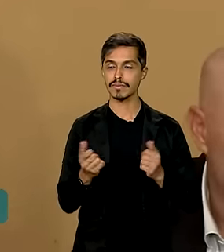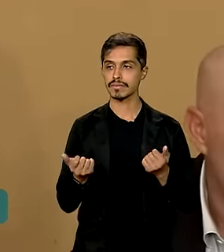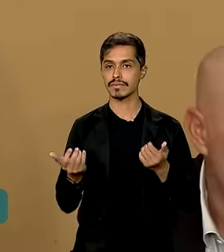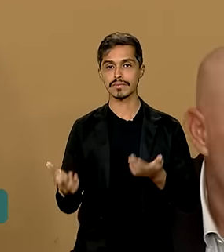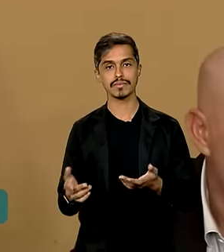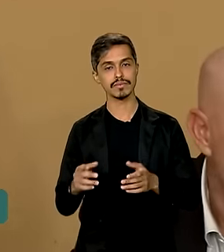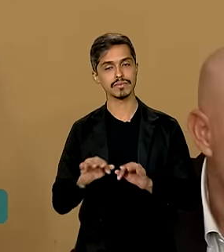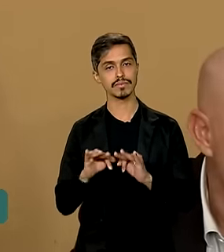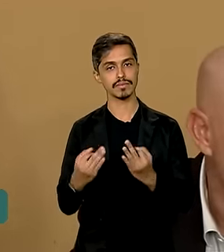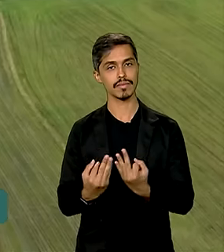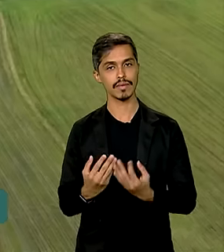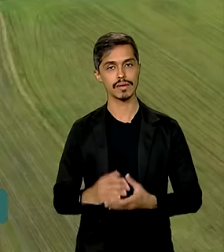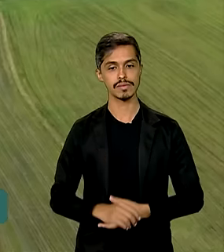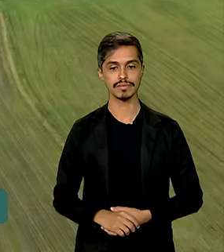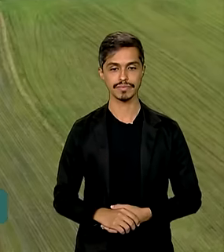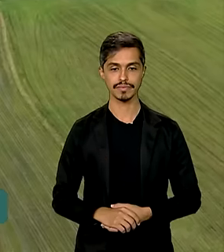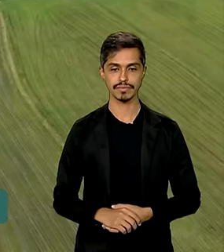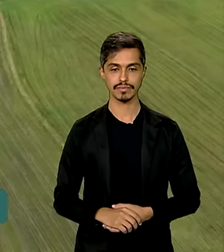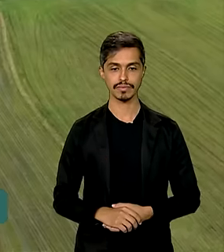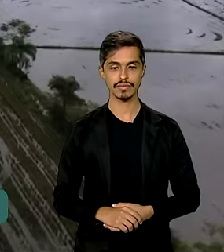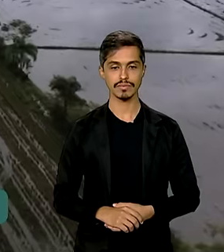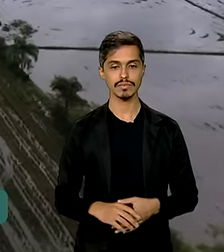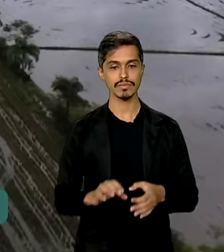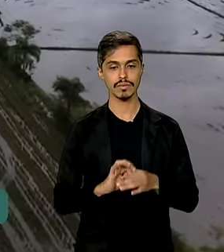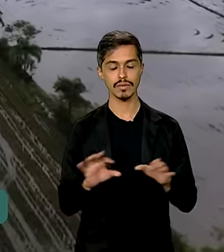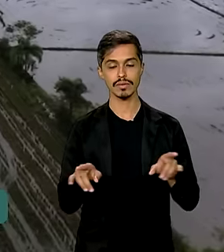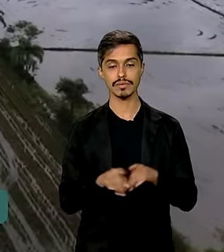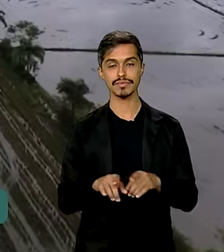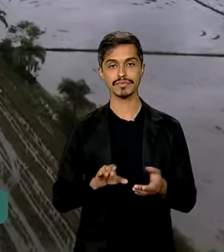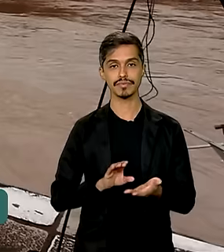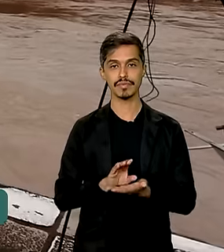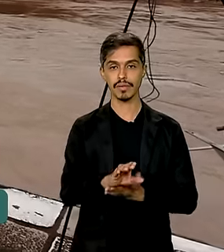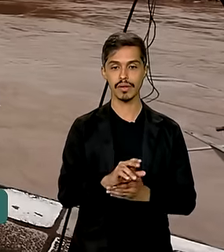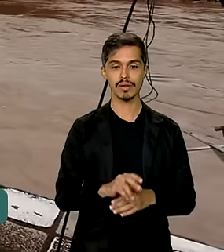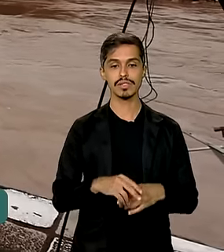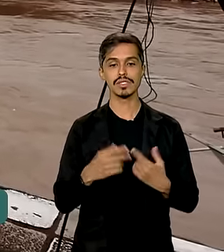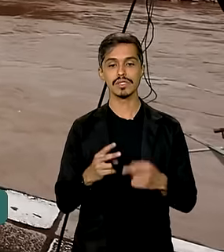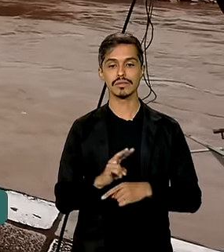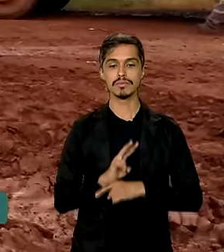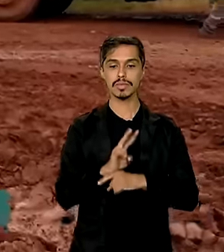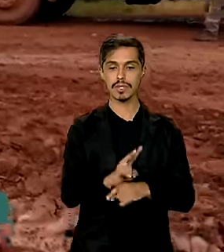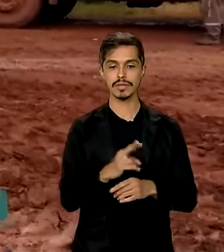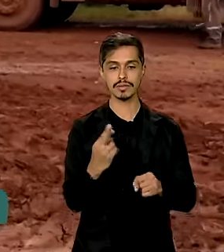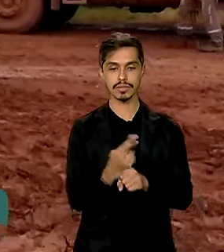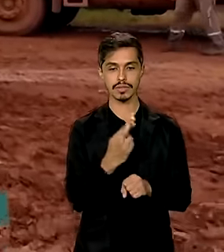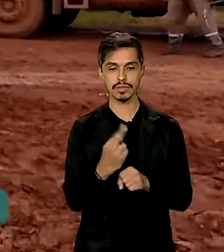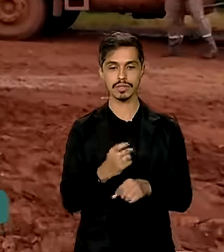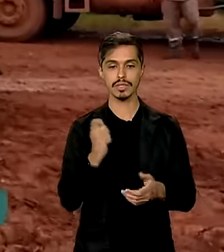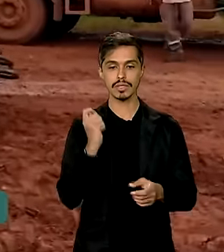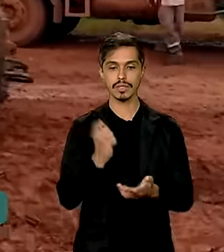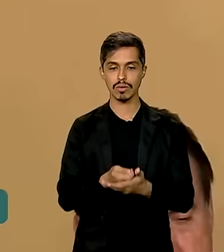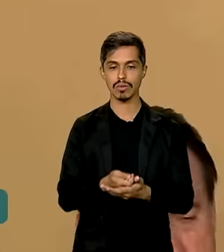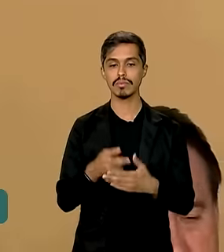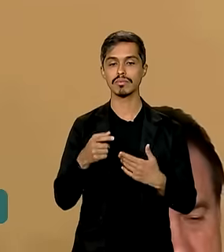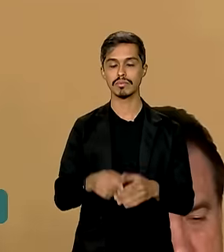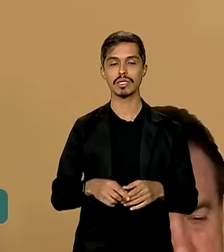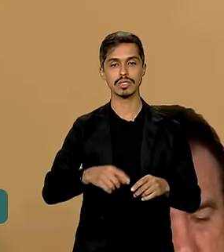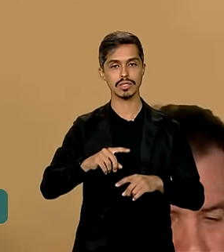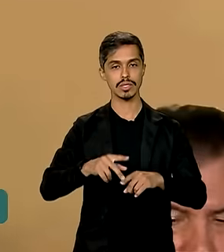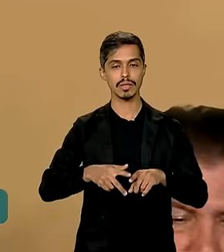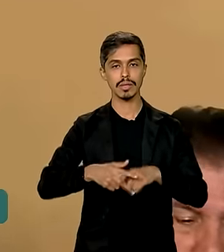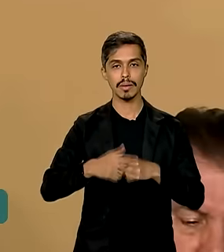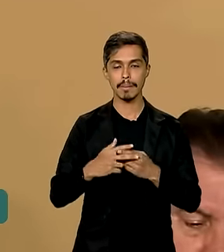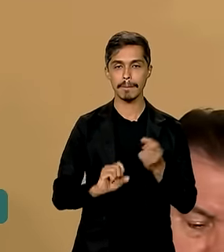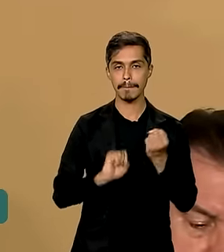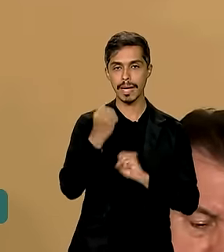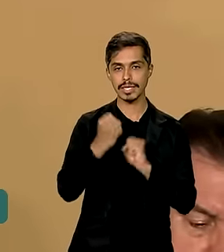a essas famílias. Também foram liberadas linhas de créditos para a reconstrução e a compra de maquinários. 15